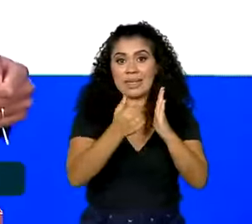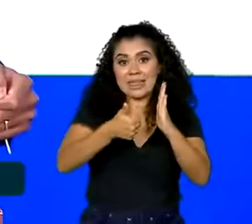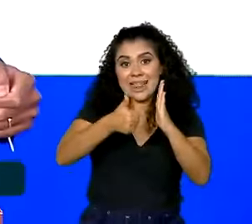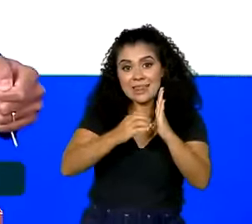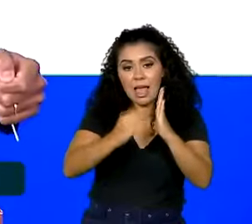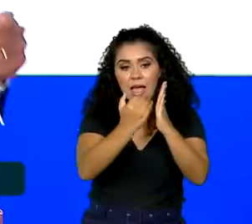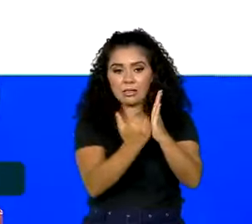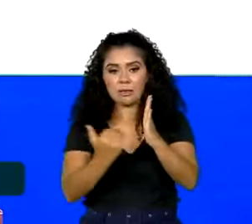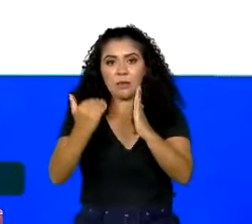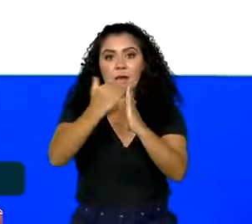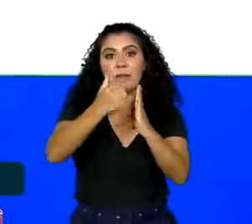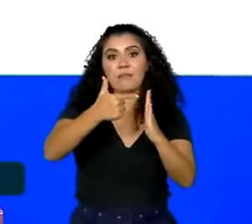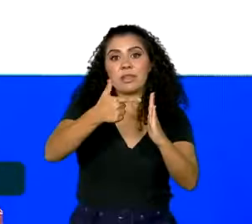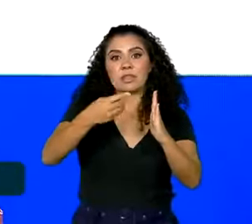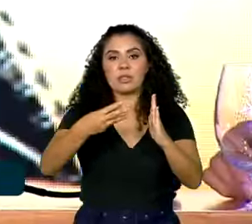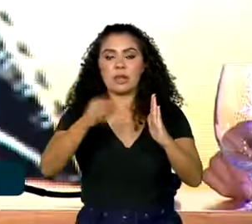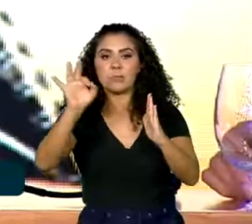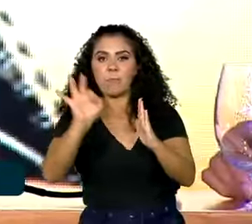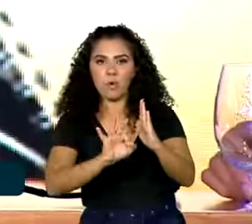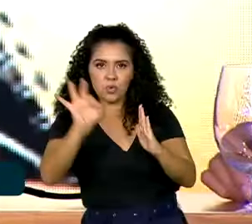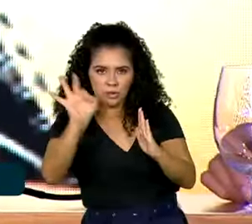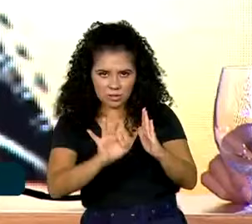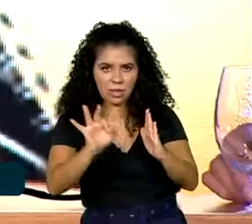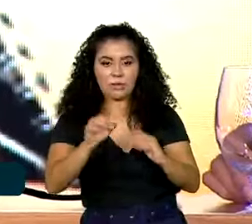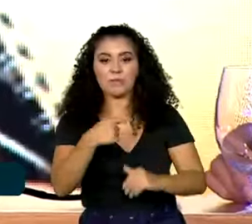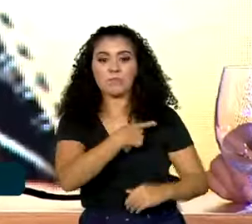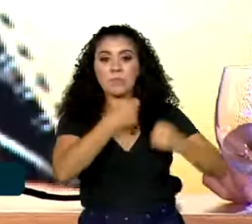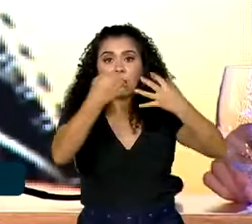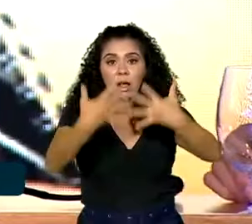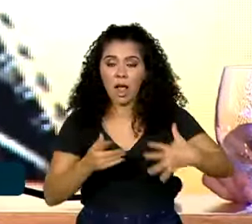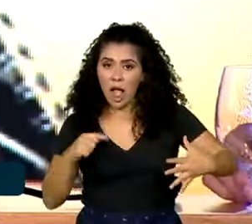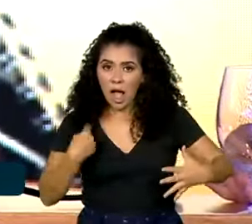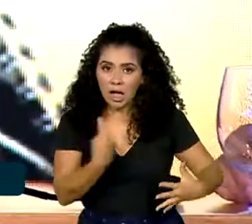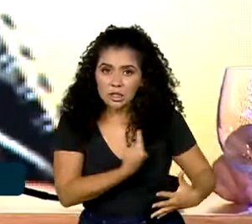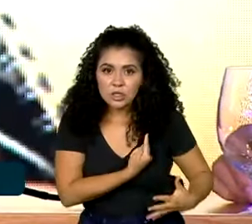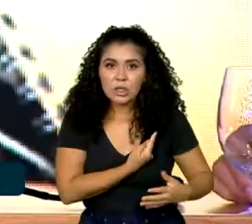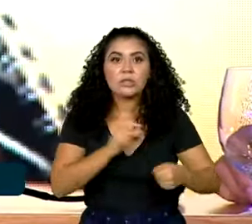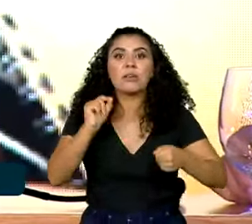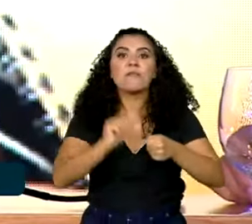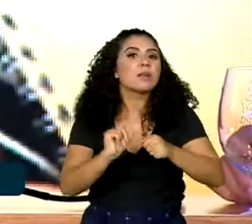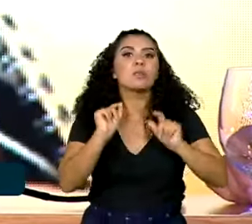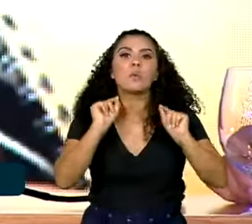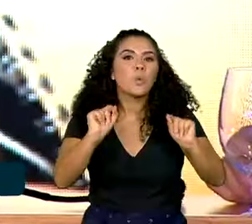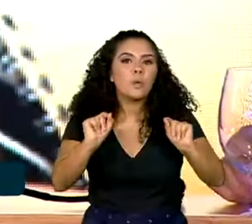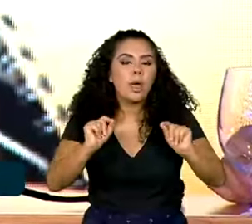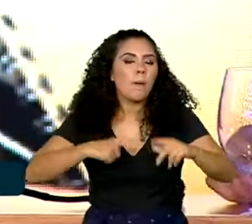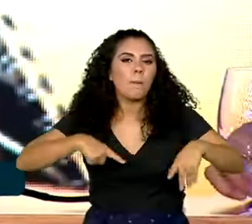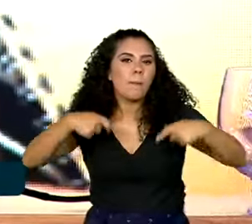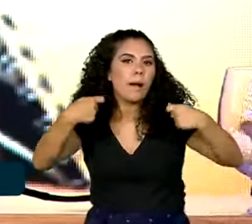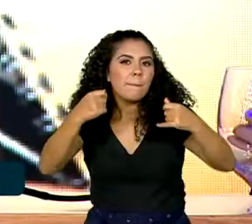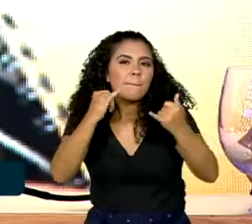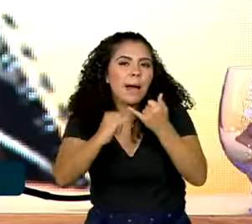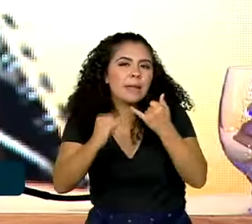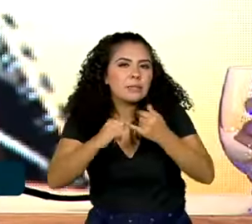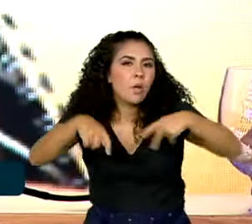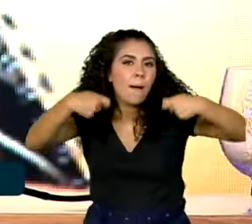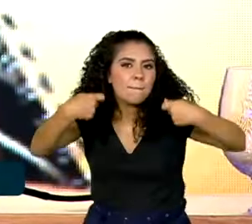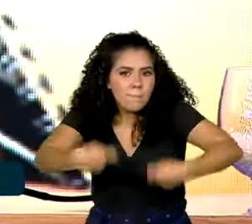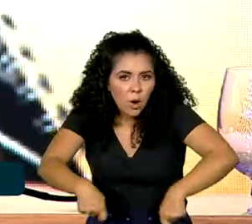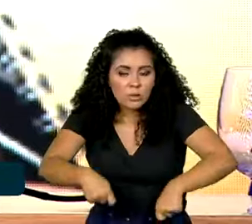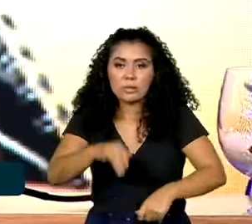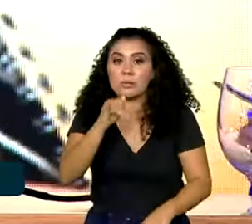contribuição da União para o fundo. O que nós estamos fazendo é uma aposta. Nós estamos tentando fazer